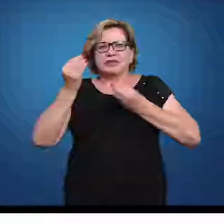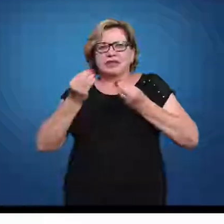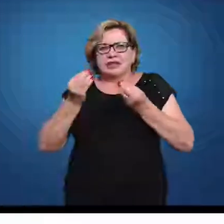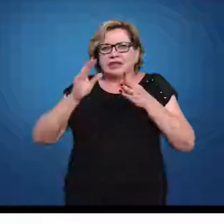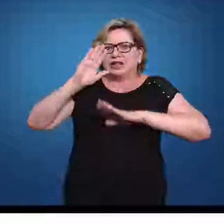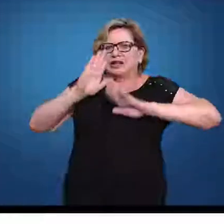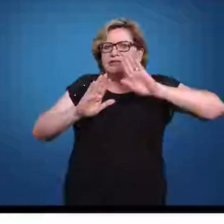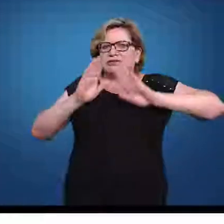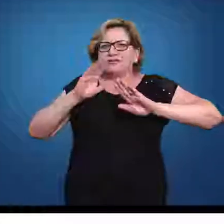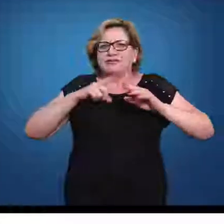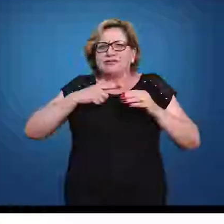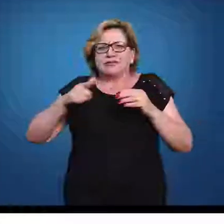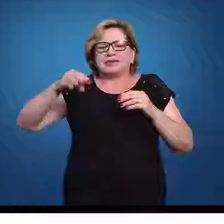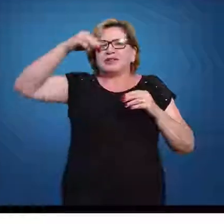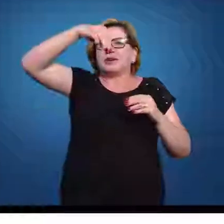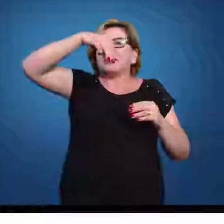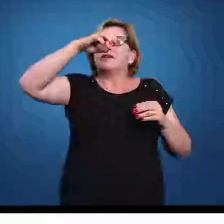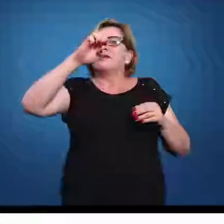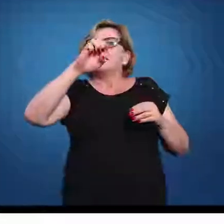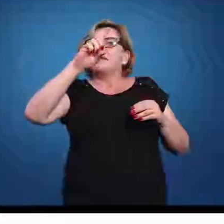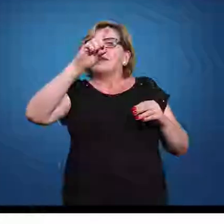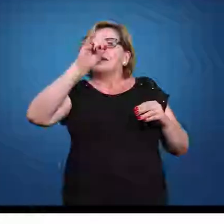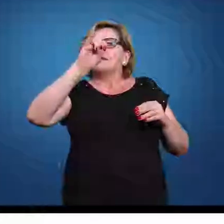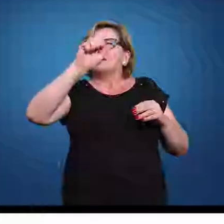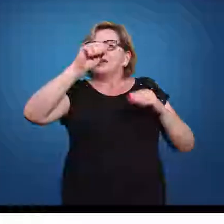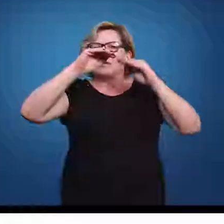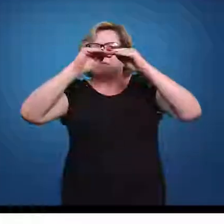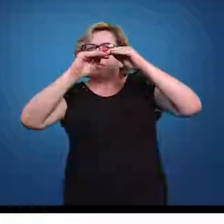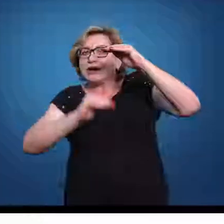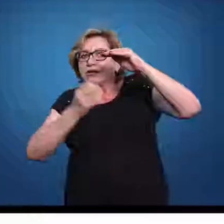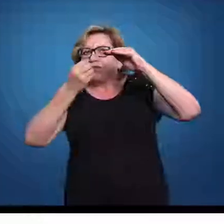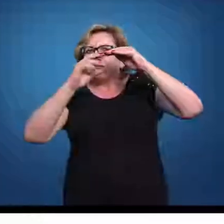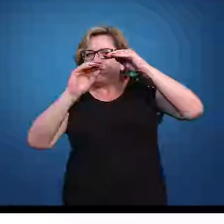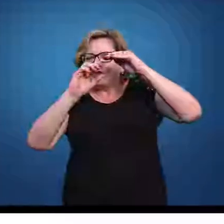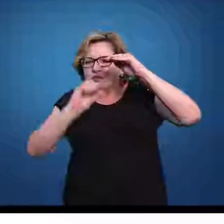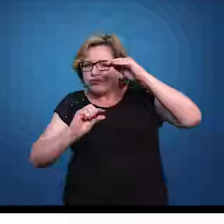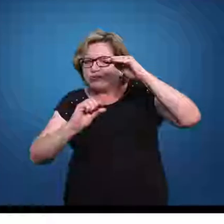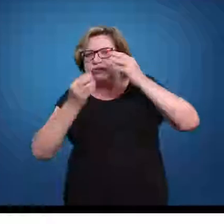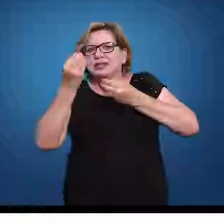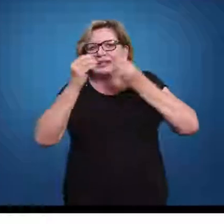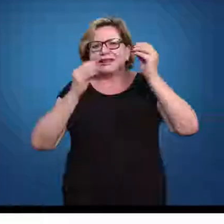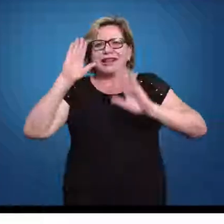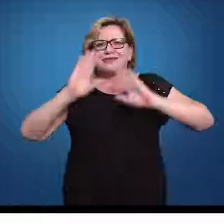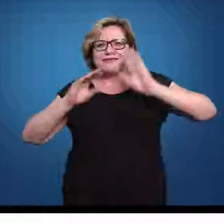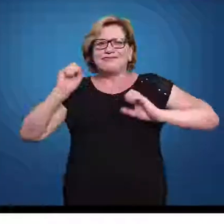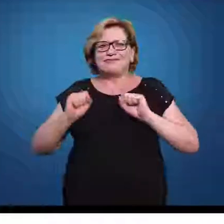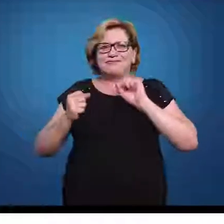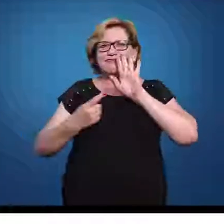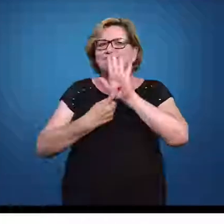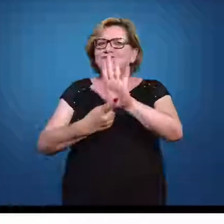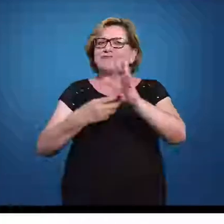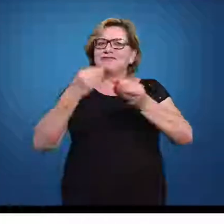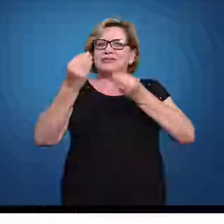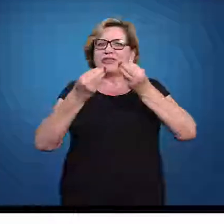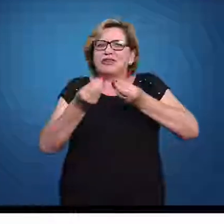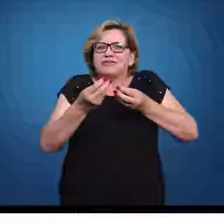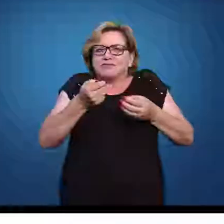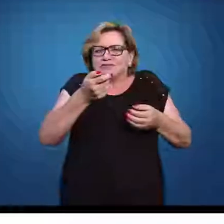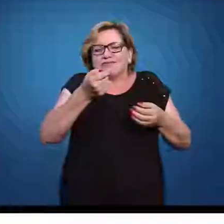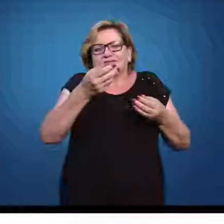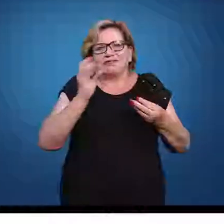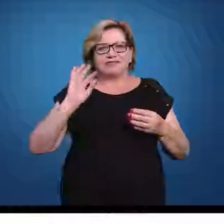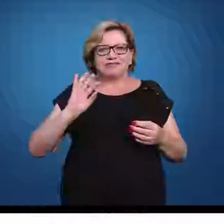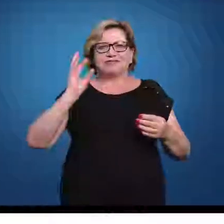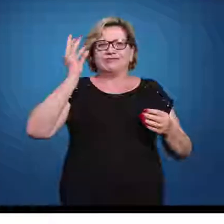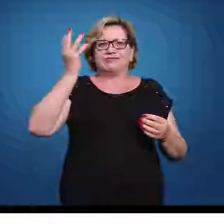fogem em relação a média, valores muito baixos ou muito pequenos, eles tendem a aparecer com uma frequência menor.